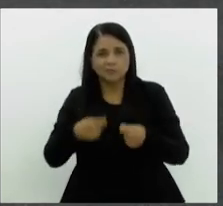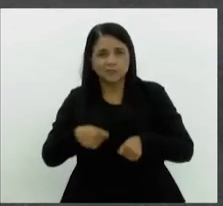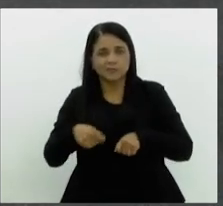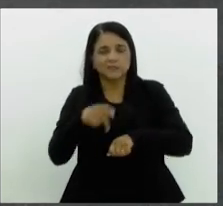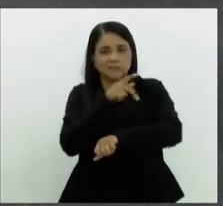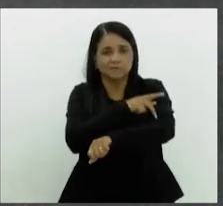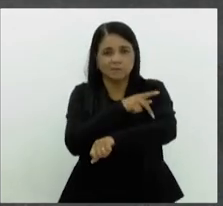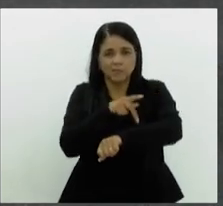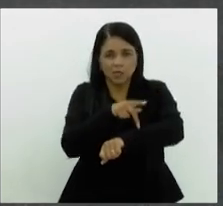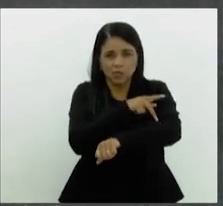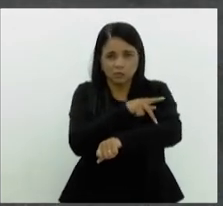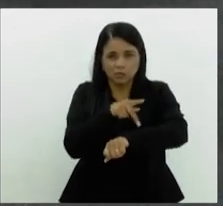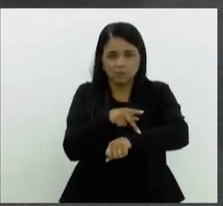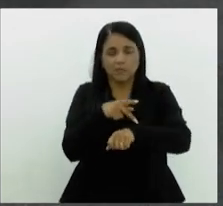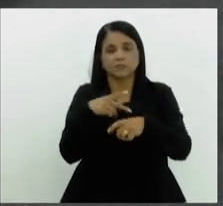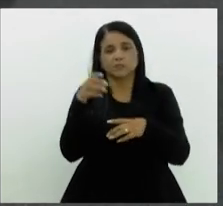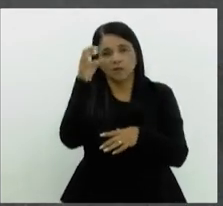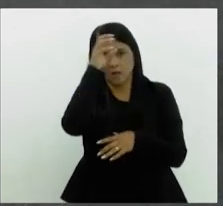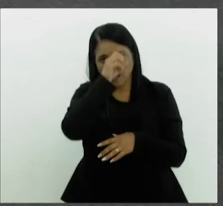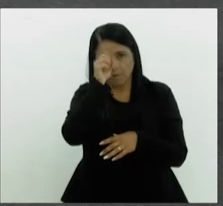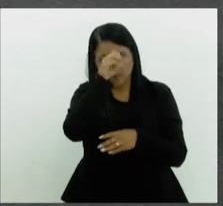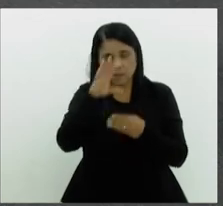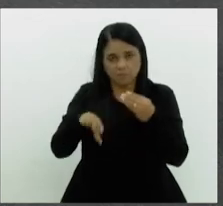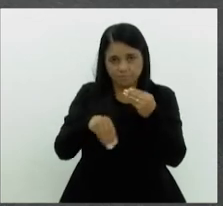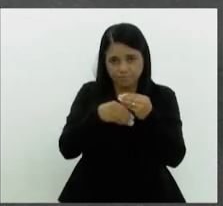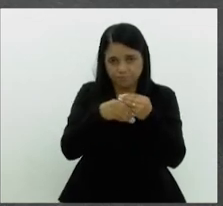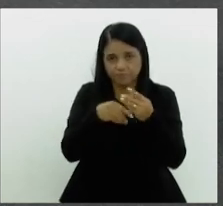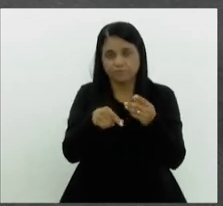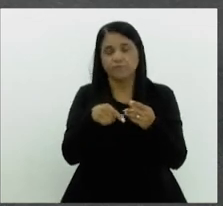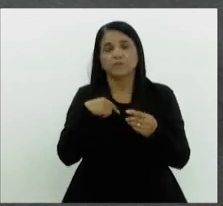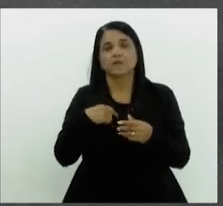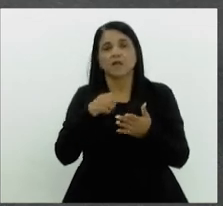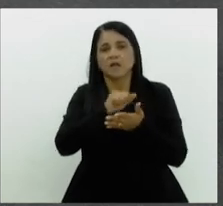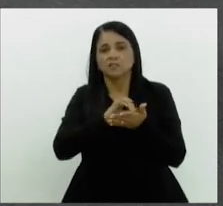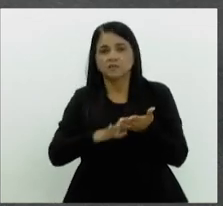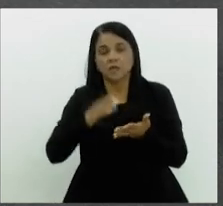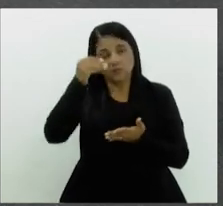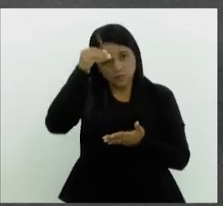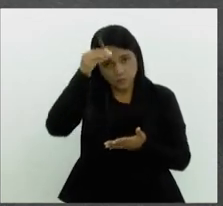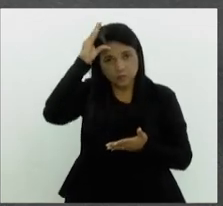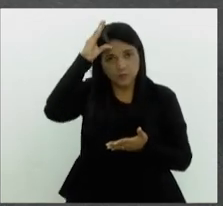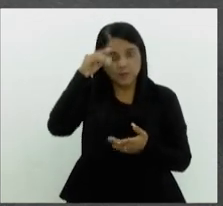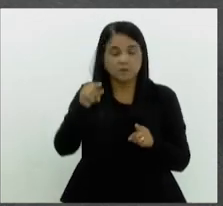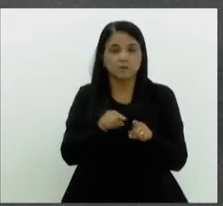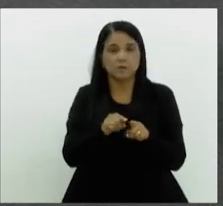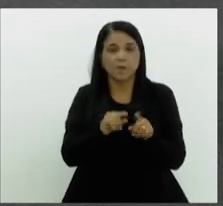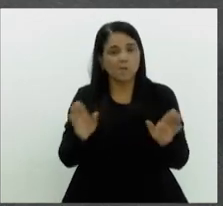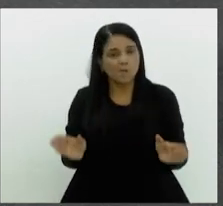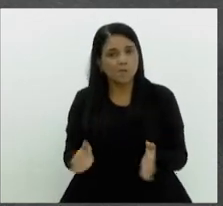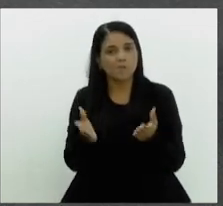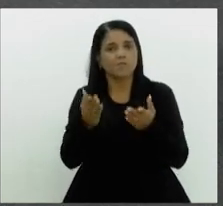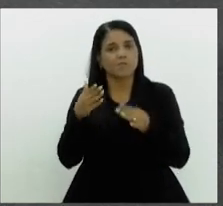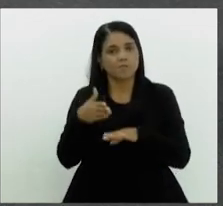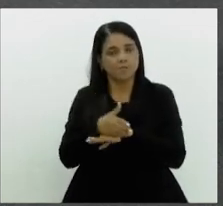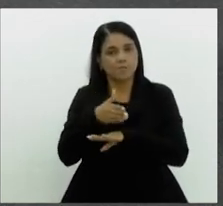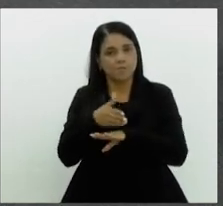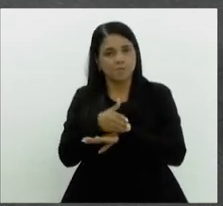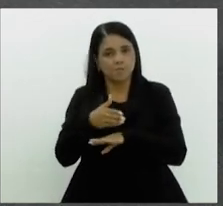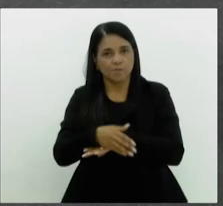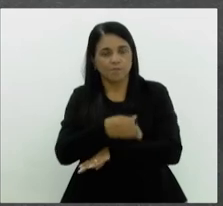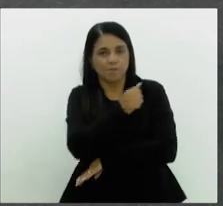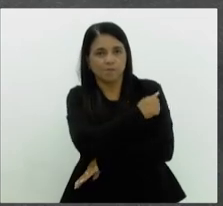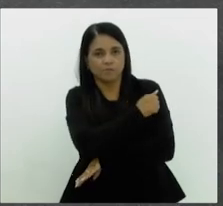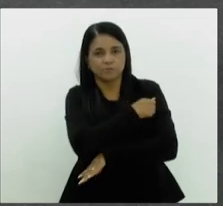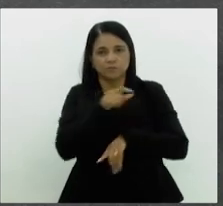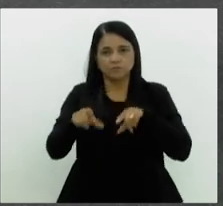nesse sentido, atividades de autoconhecimento, promove a participação de alunos em